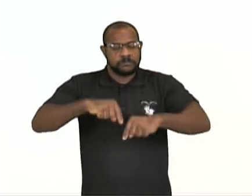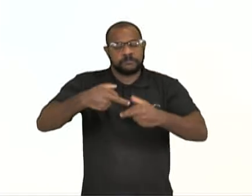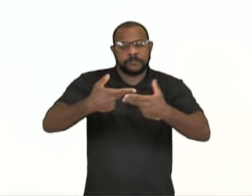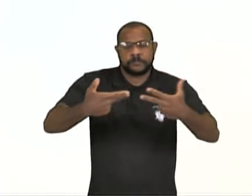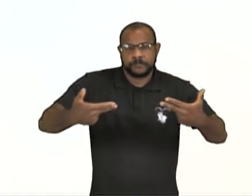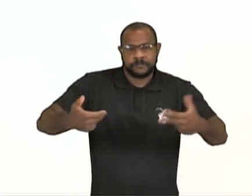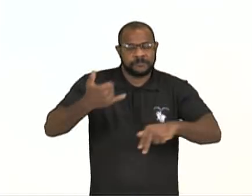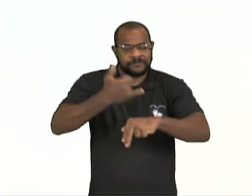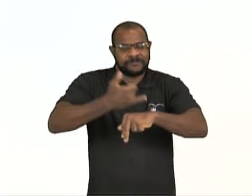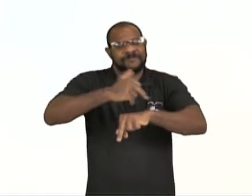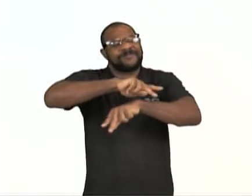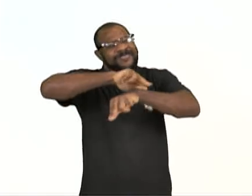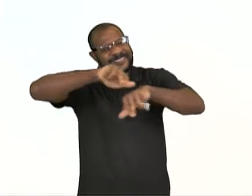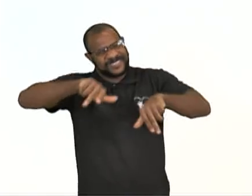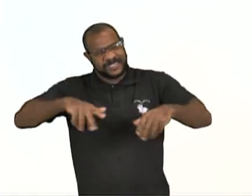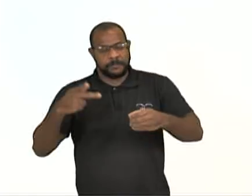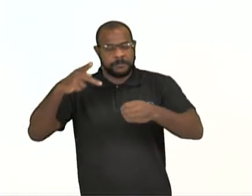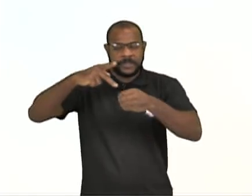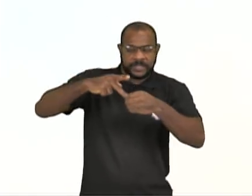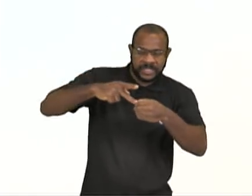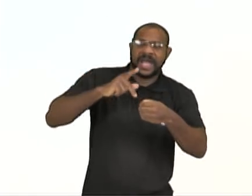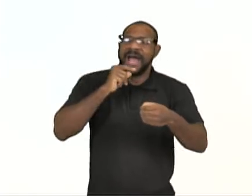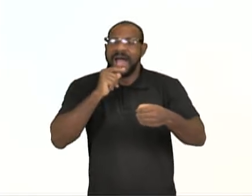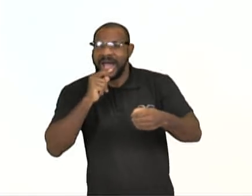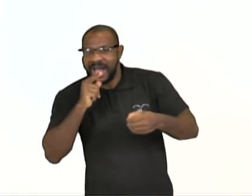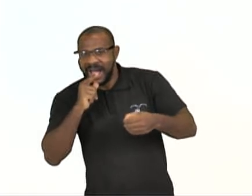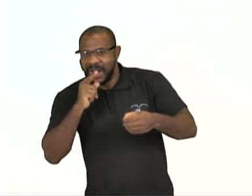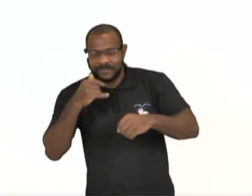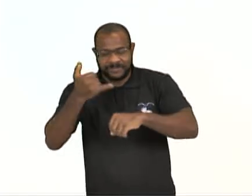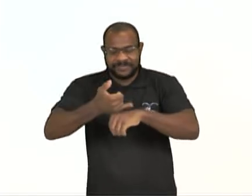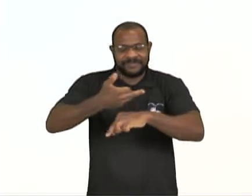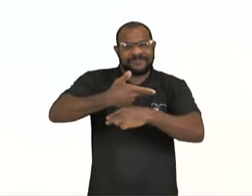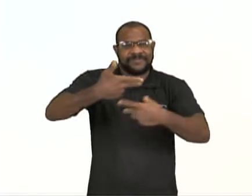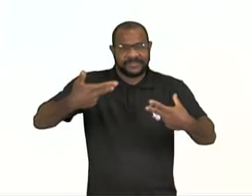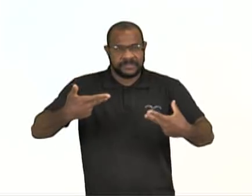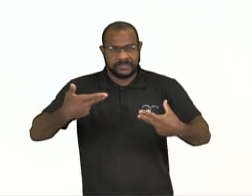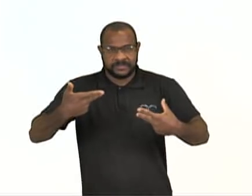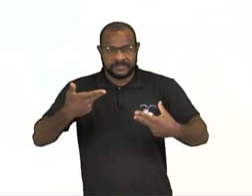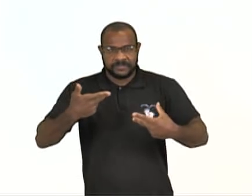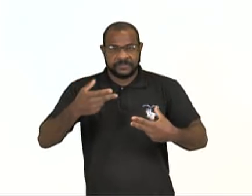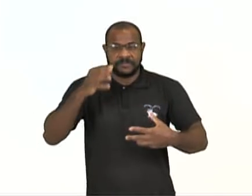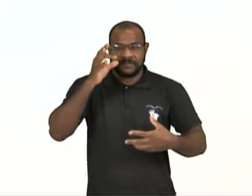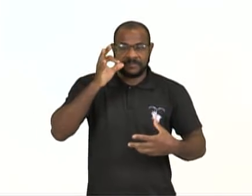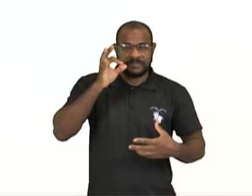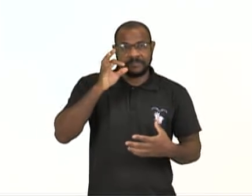principalmente petróleo, água e minérios. Isso é verdade ou é mentira?